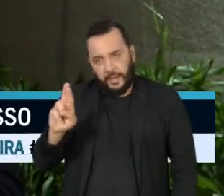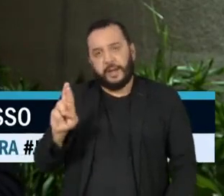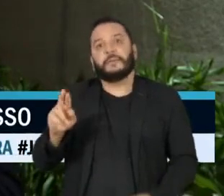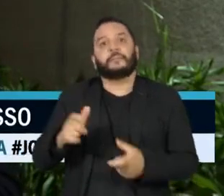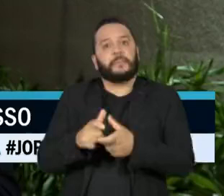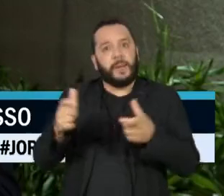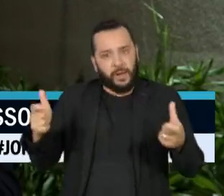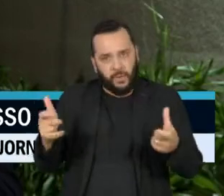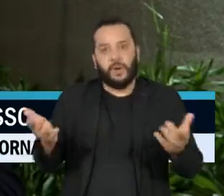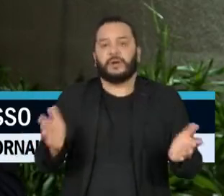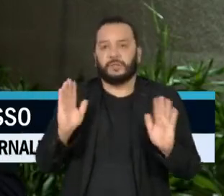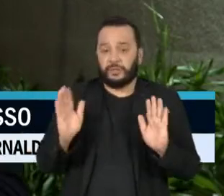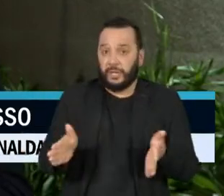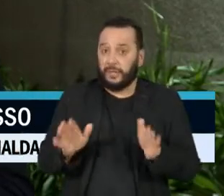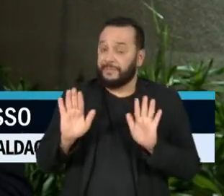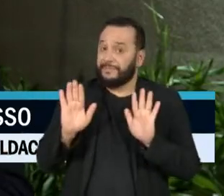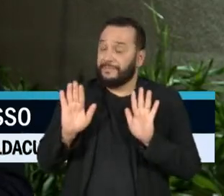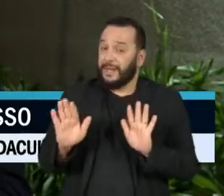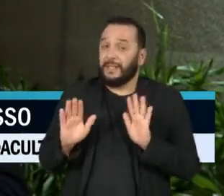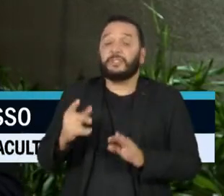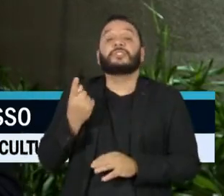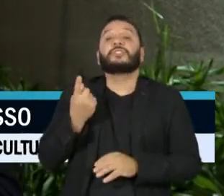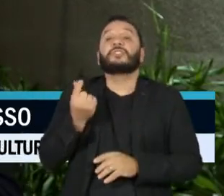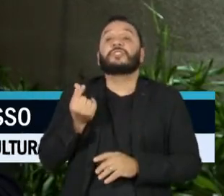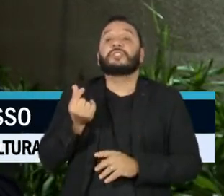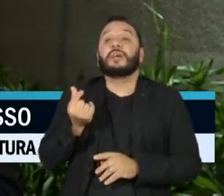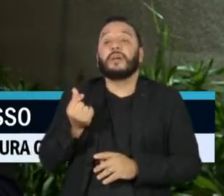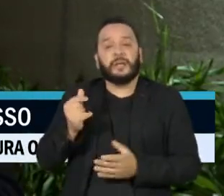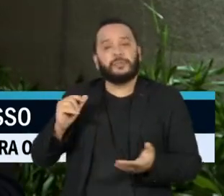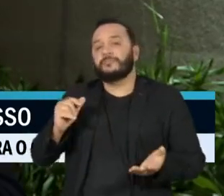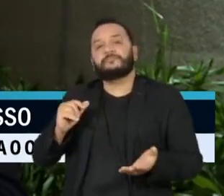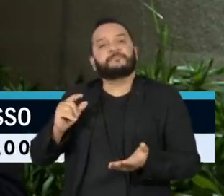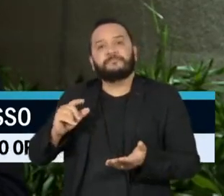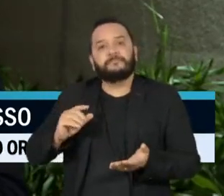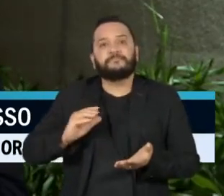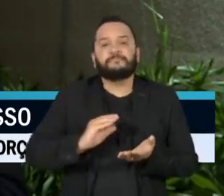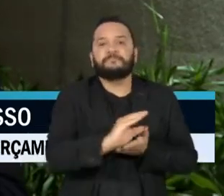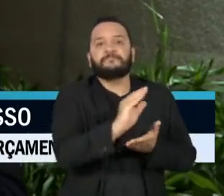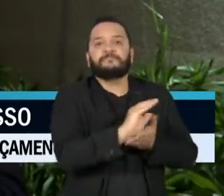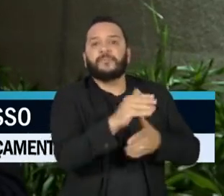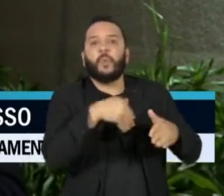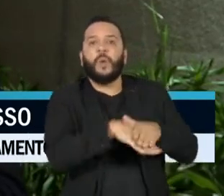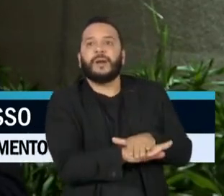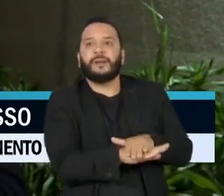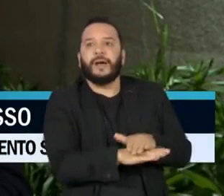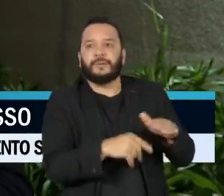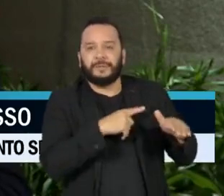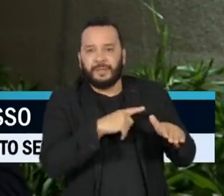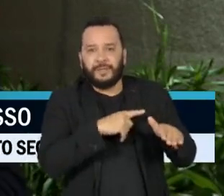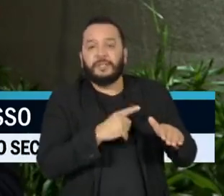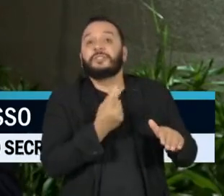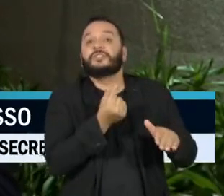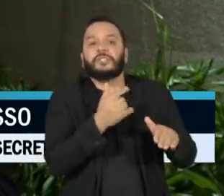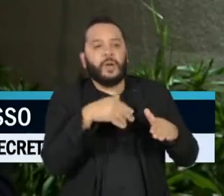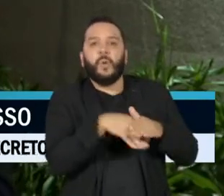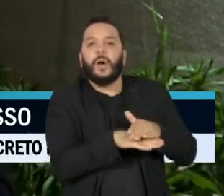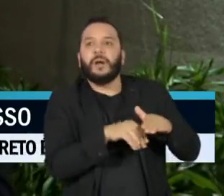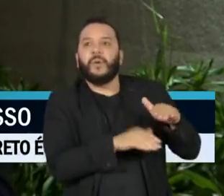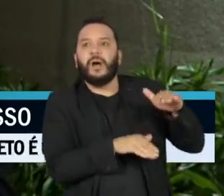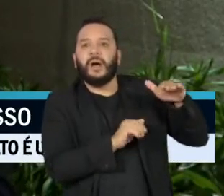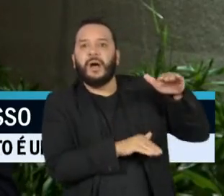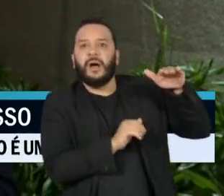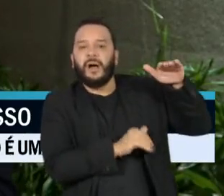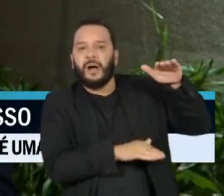esse ano. É que grande parte dos recursos foi destinada à reserva de contingência, verba não especificada para